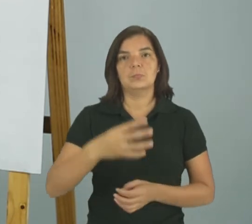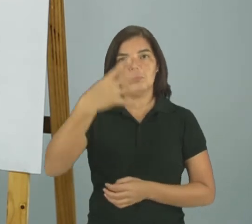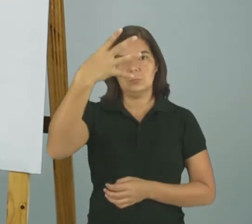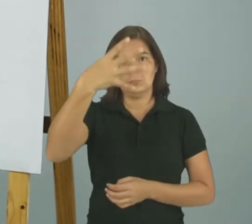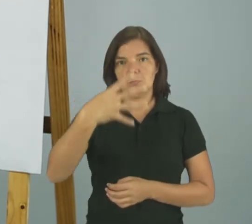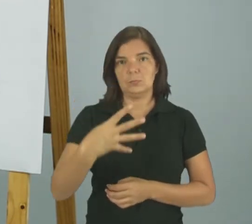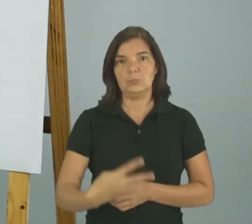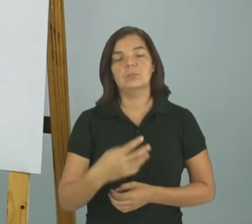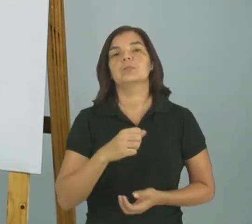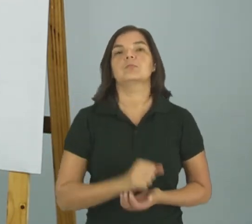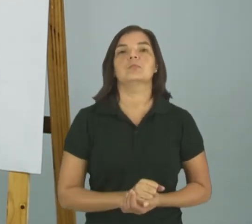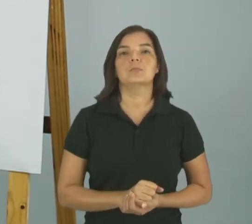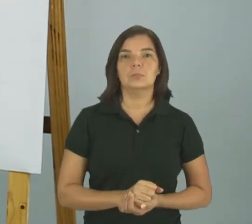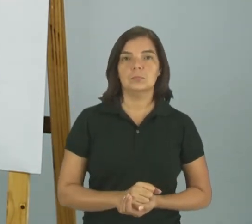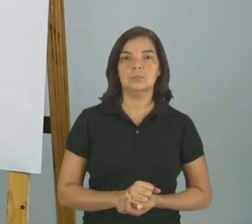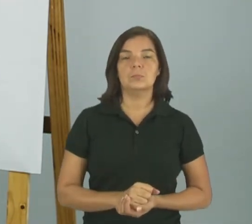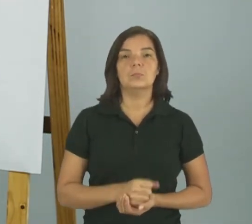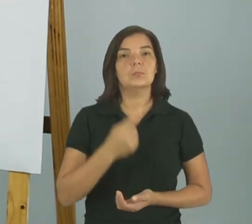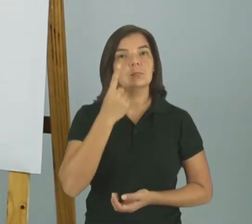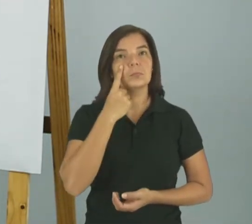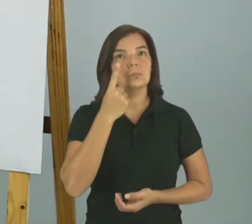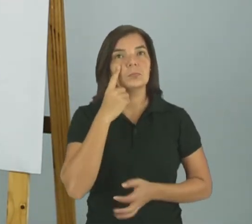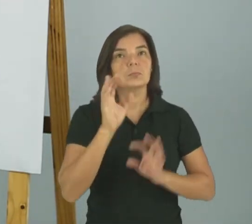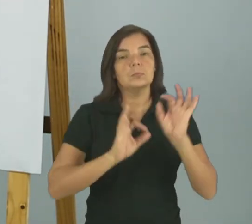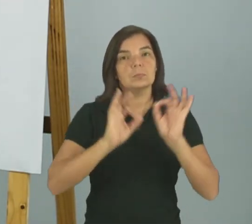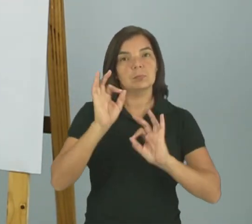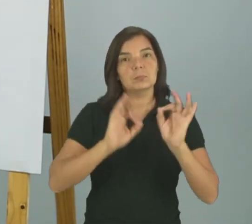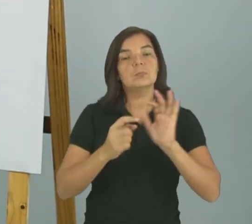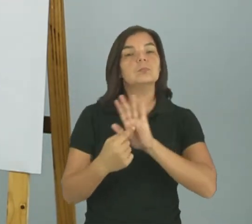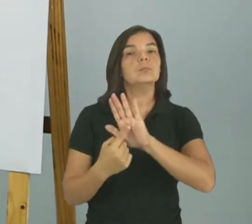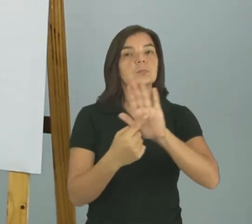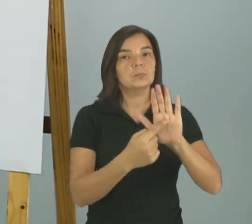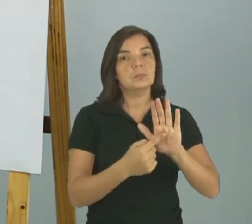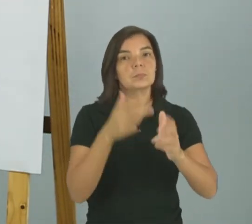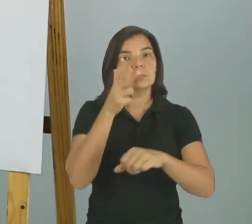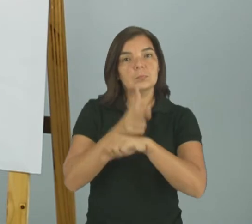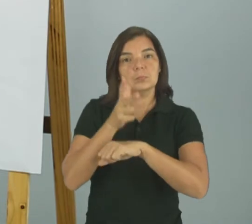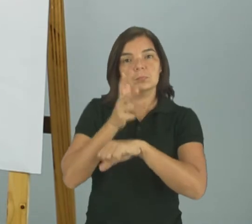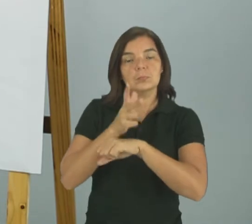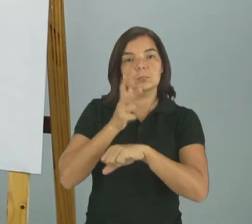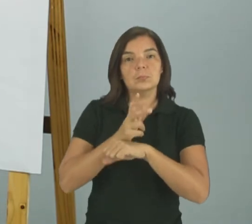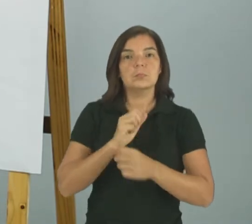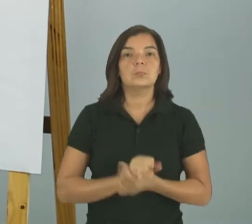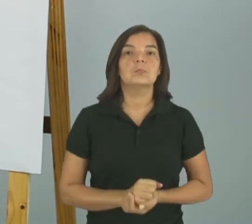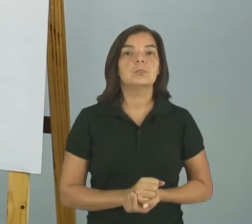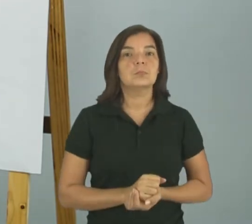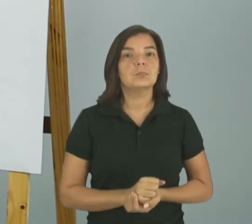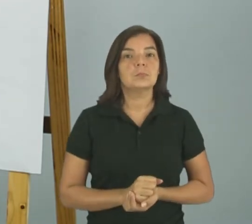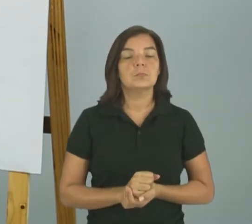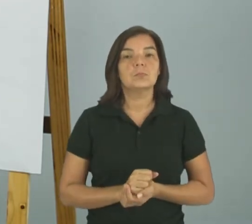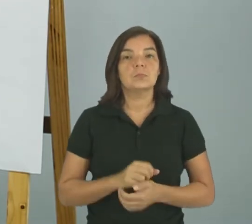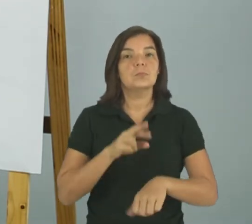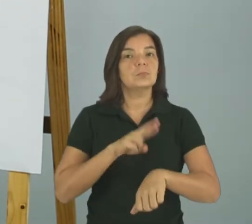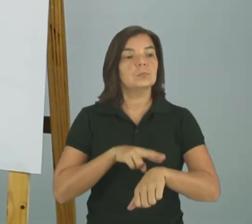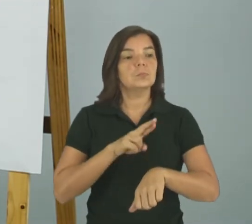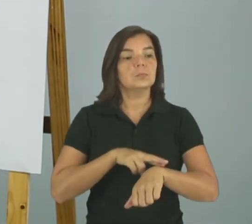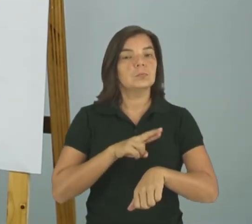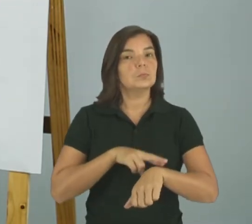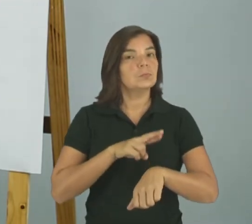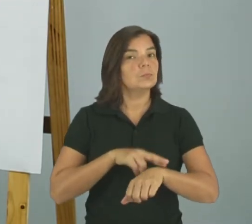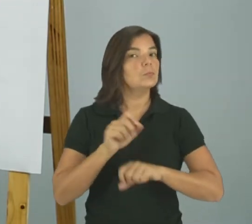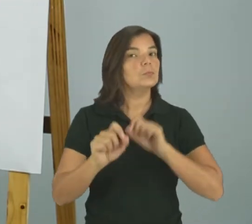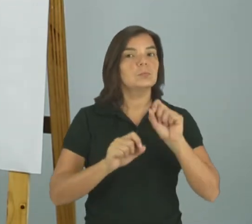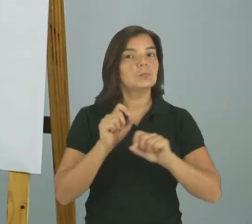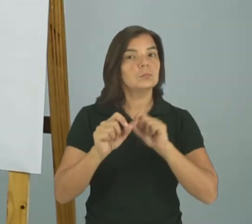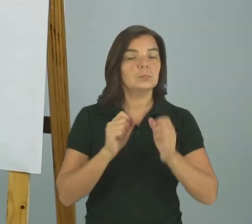versos Quanto estrofes Algo que também foi citado na No vídeo Foi sobre rima Que que é rima